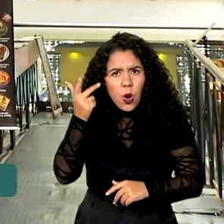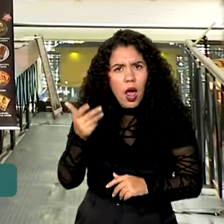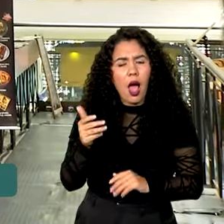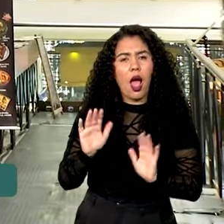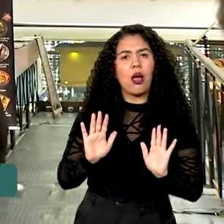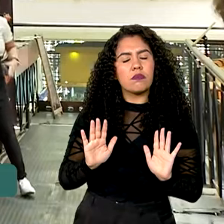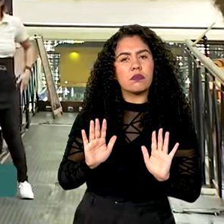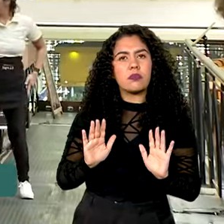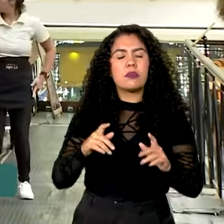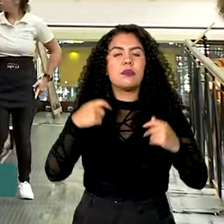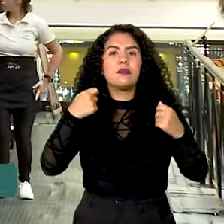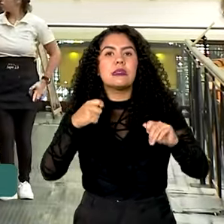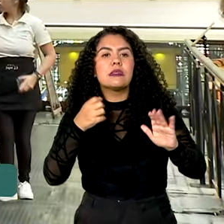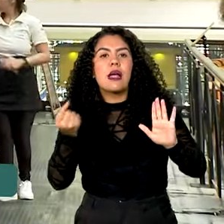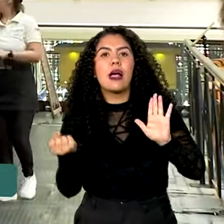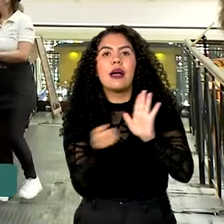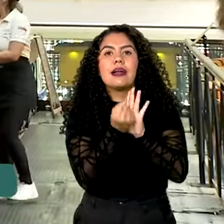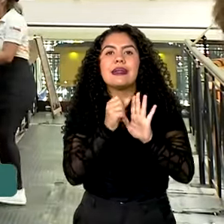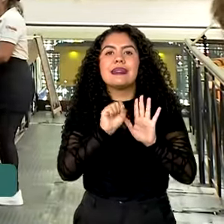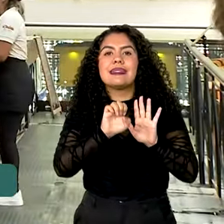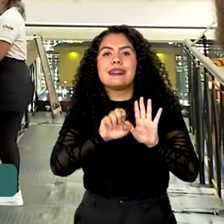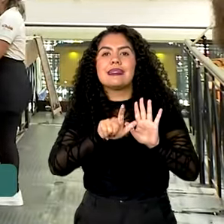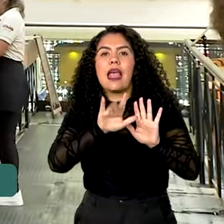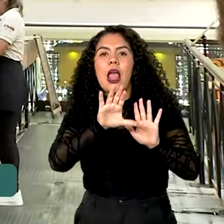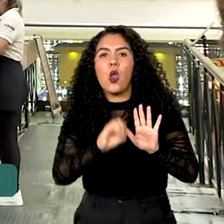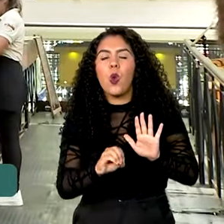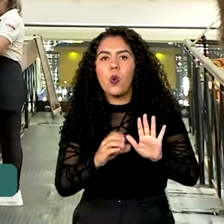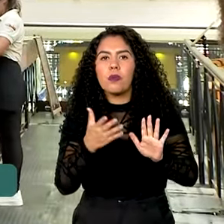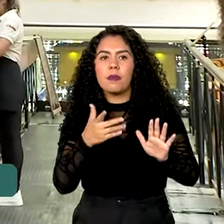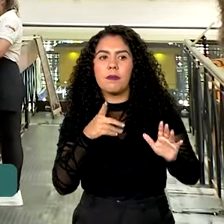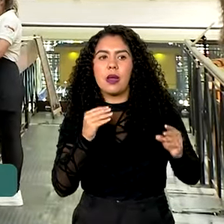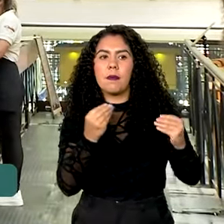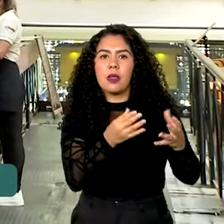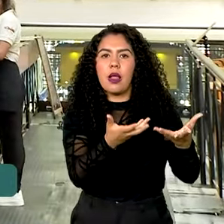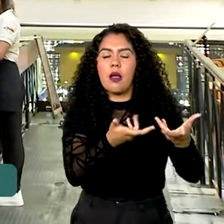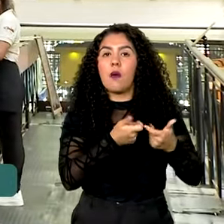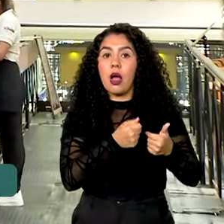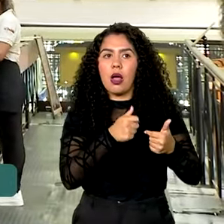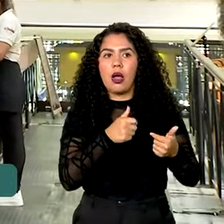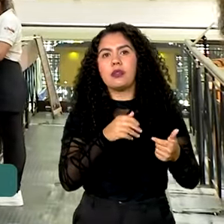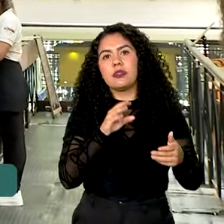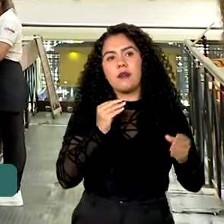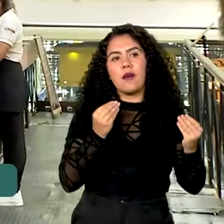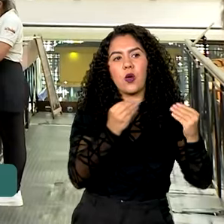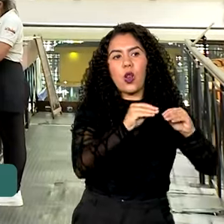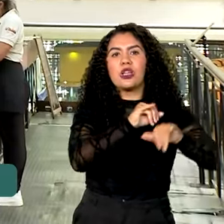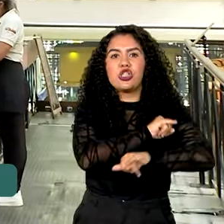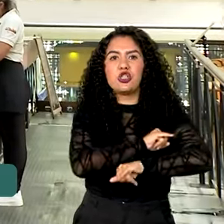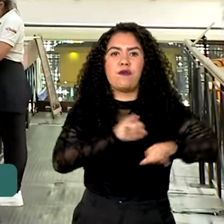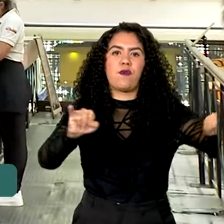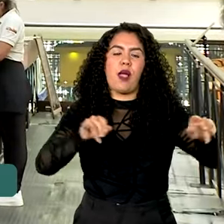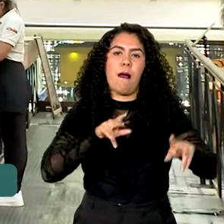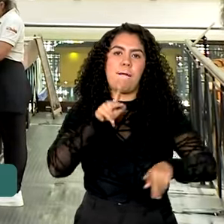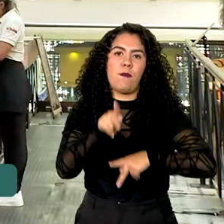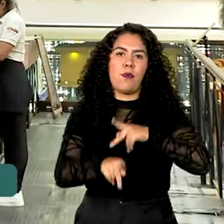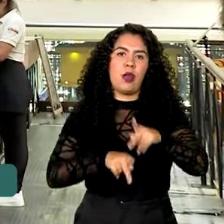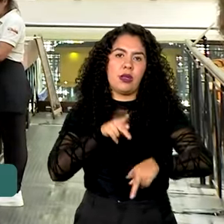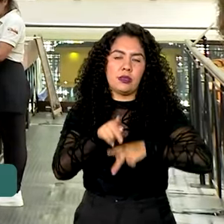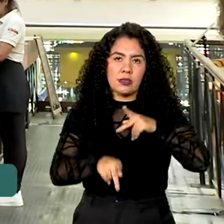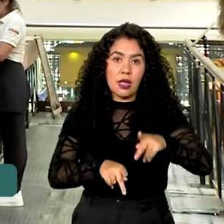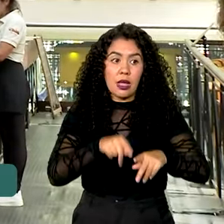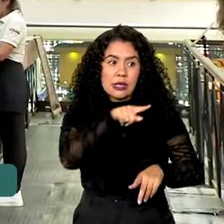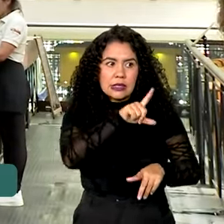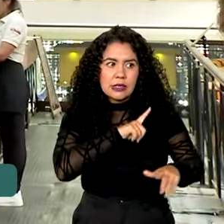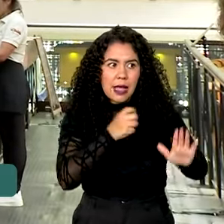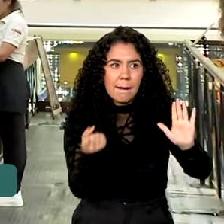selos de qualidade que a gente dá. Elas podem até não ter uma multa, mas a gente vai ter um selo de qualidade e divulgar para a população, né? Aquela que está com